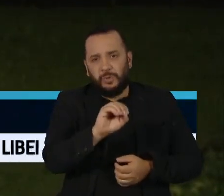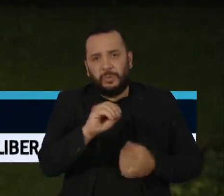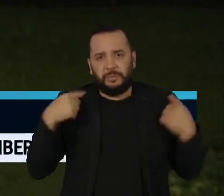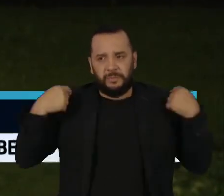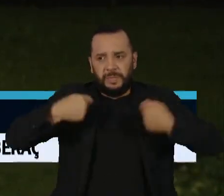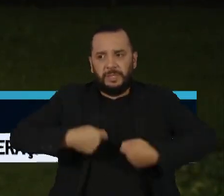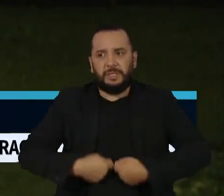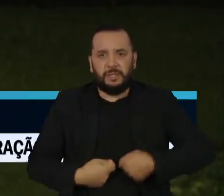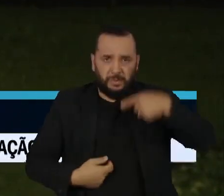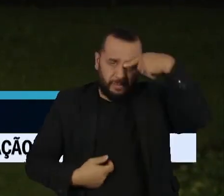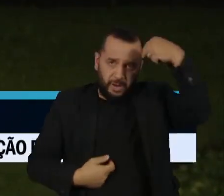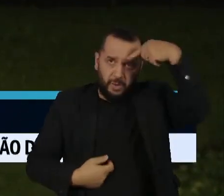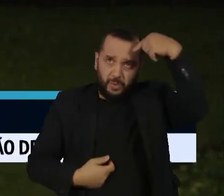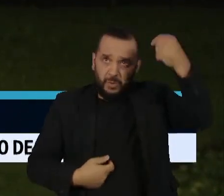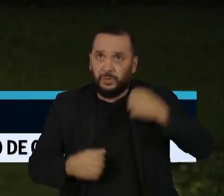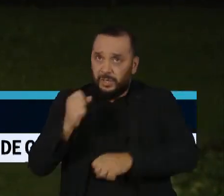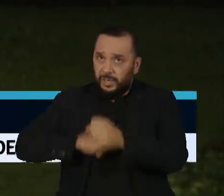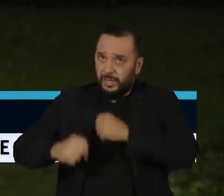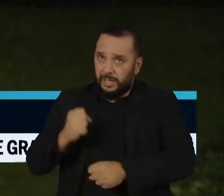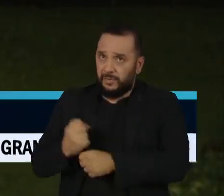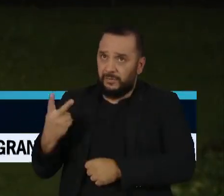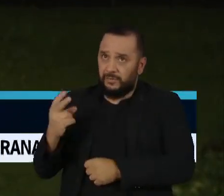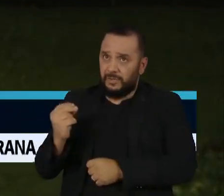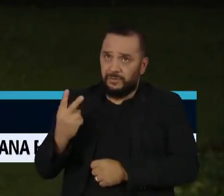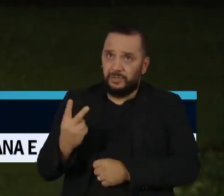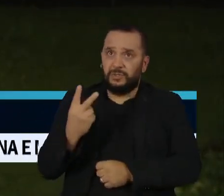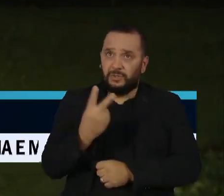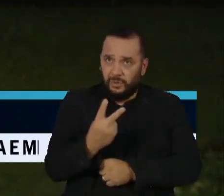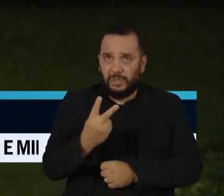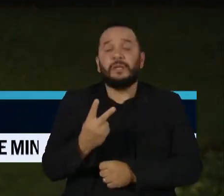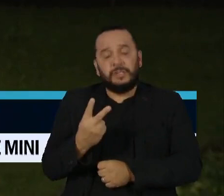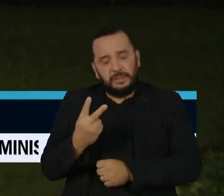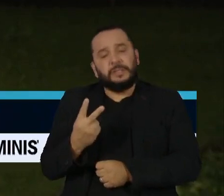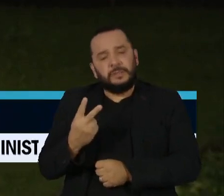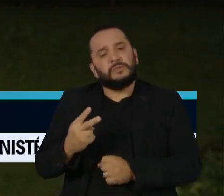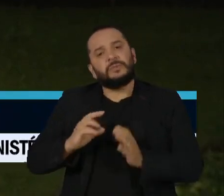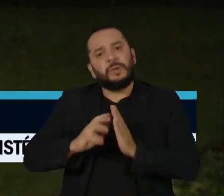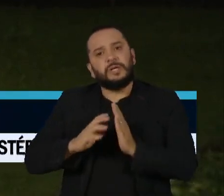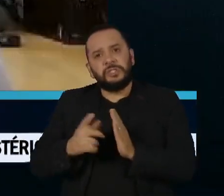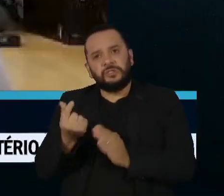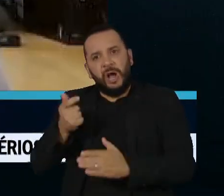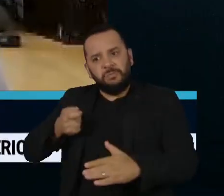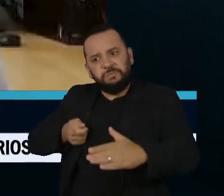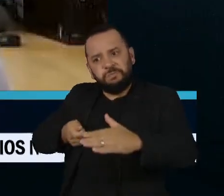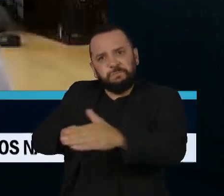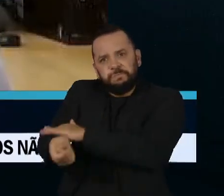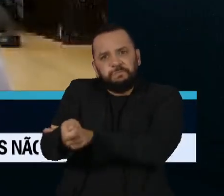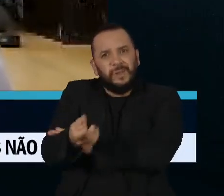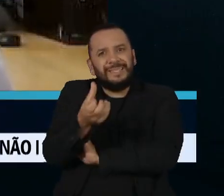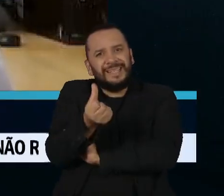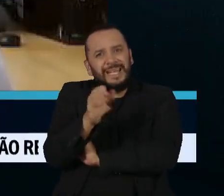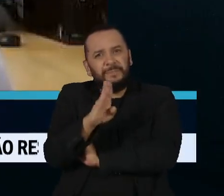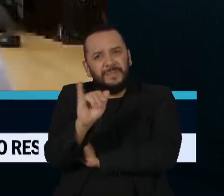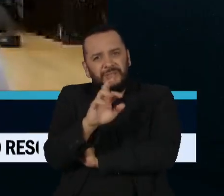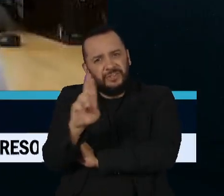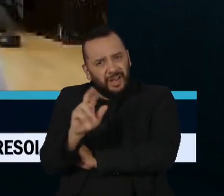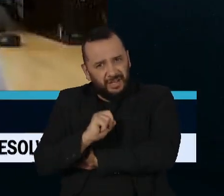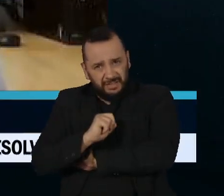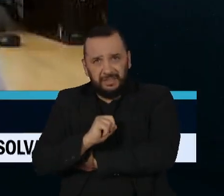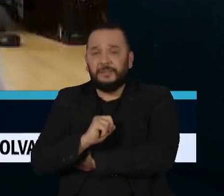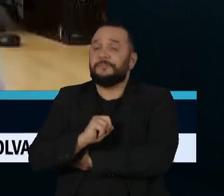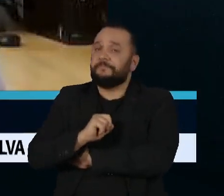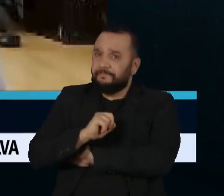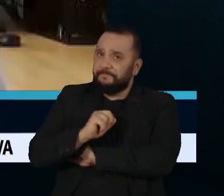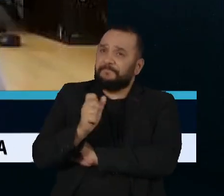os partidos receberam 6 bilhões de reais dos cofres públicos. O Supremo Tribunal Federal tem